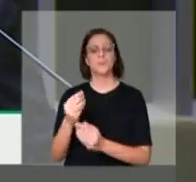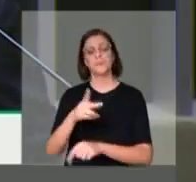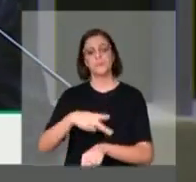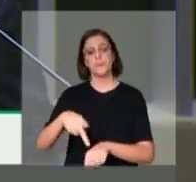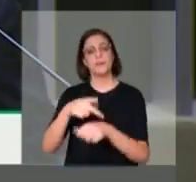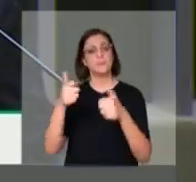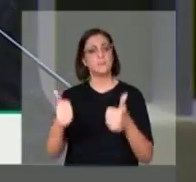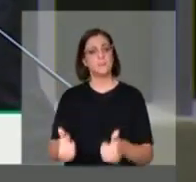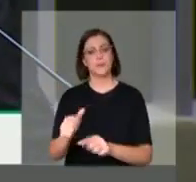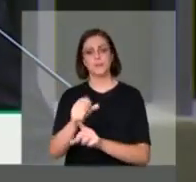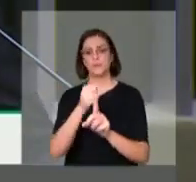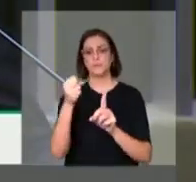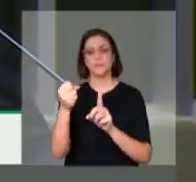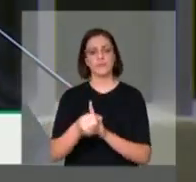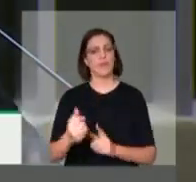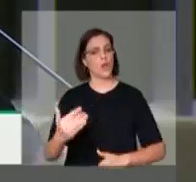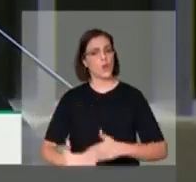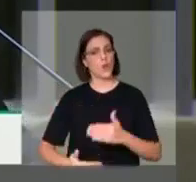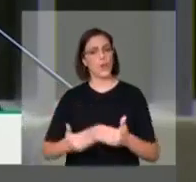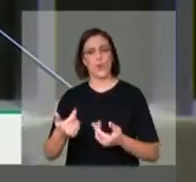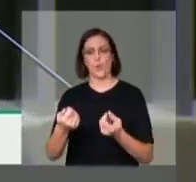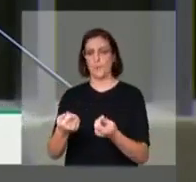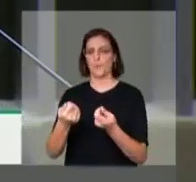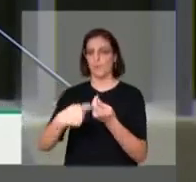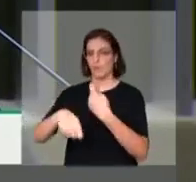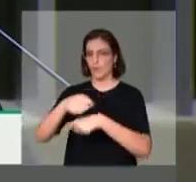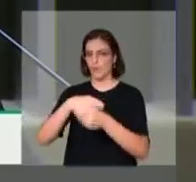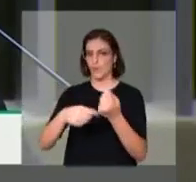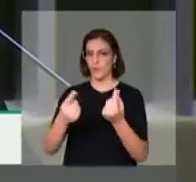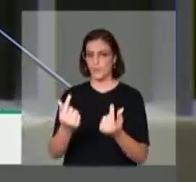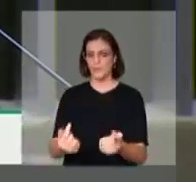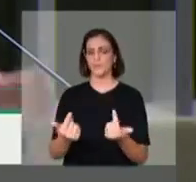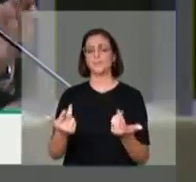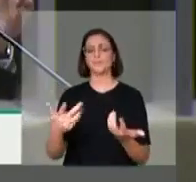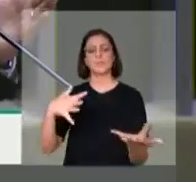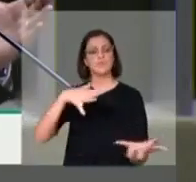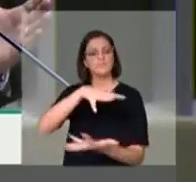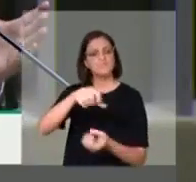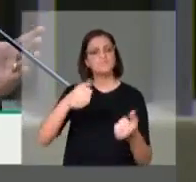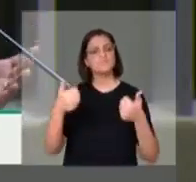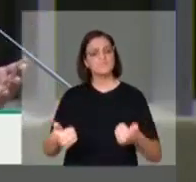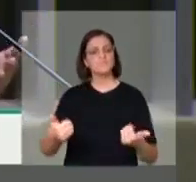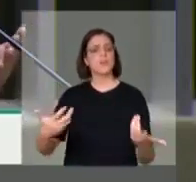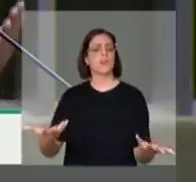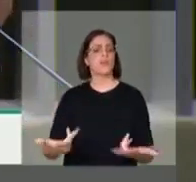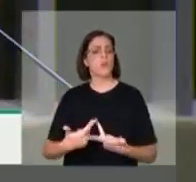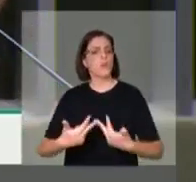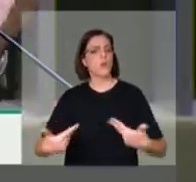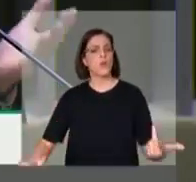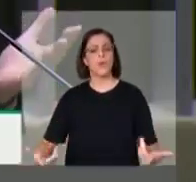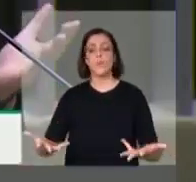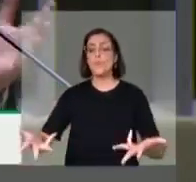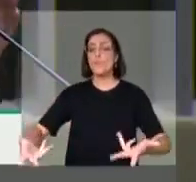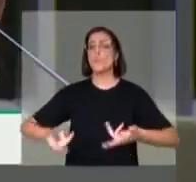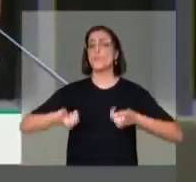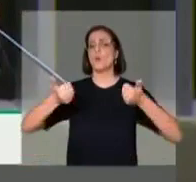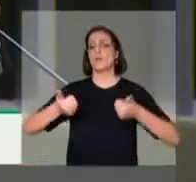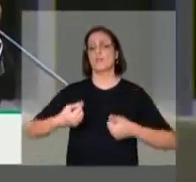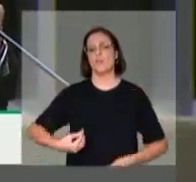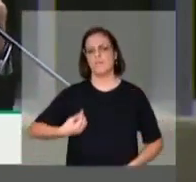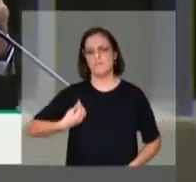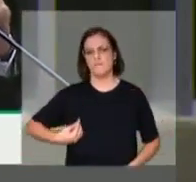economicamente desenvolvido, ambientalmente sustentável, portanto, um país que ofereça uma vida com qualidade